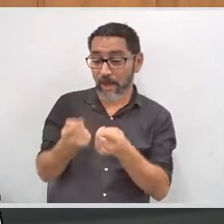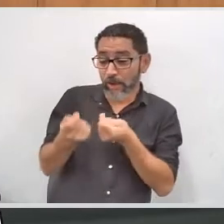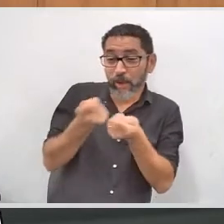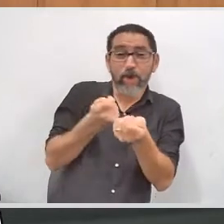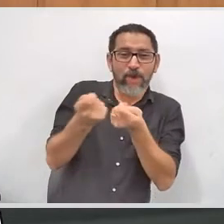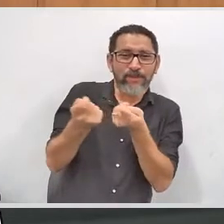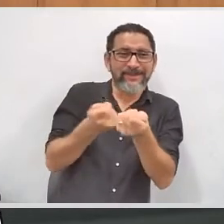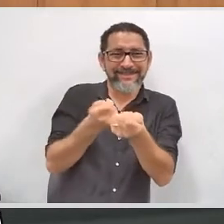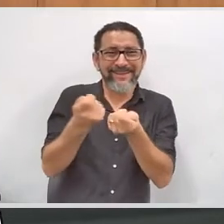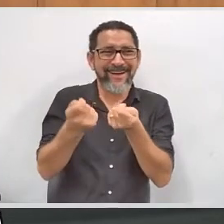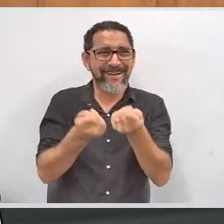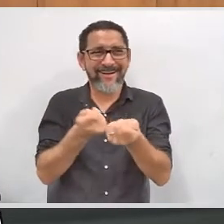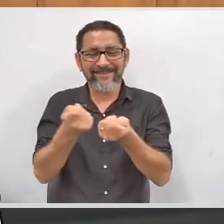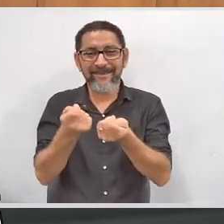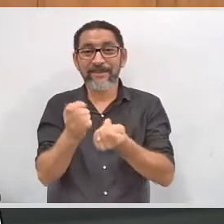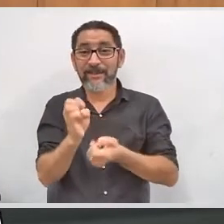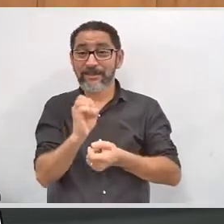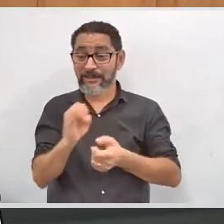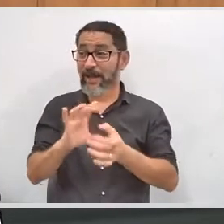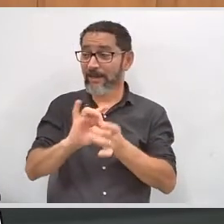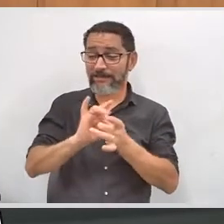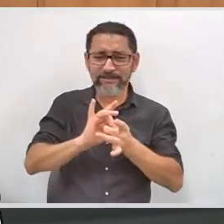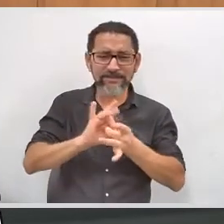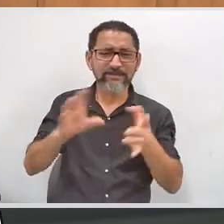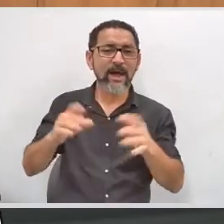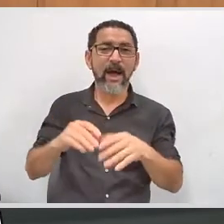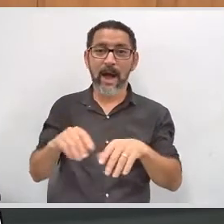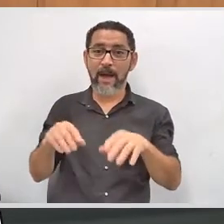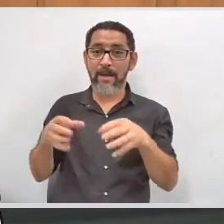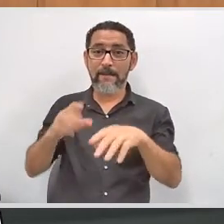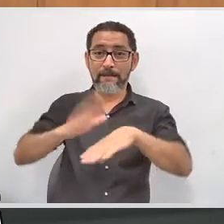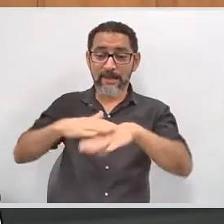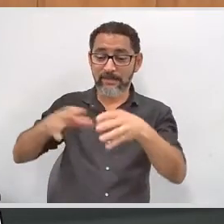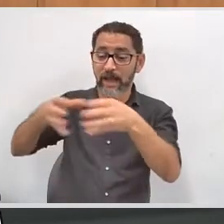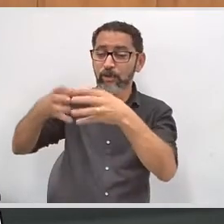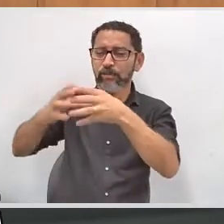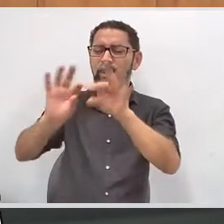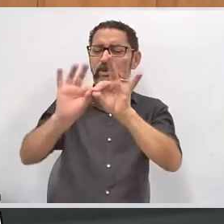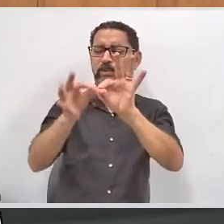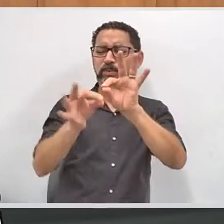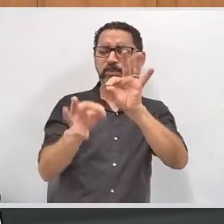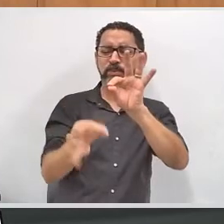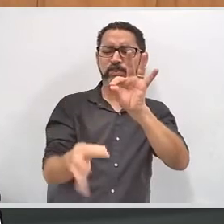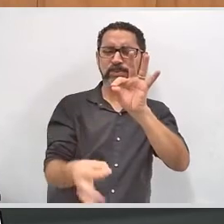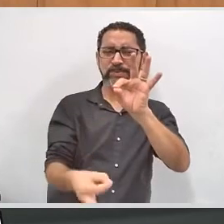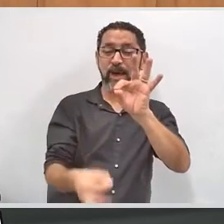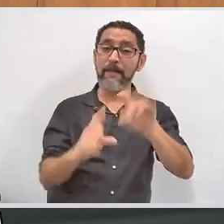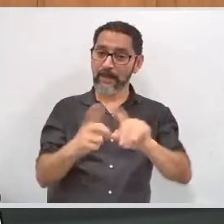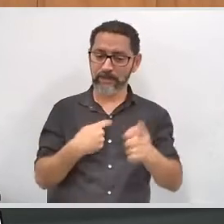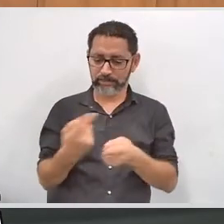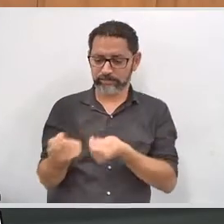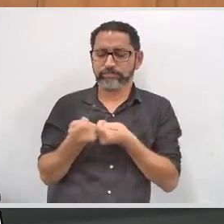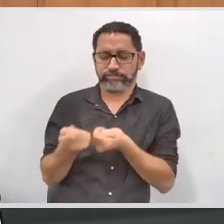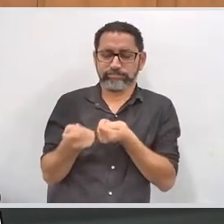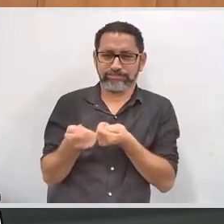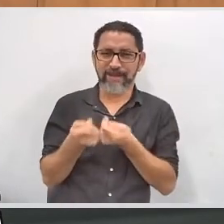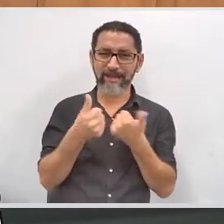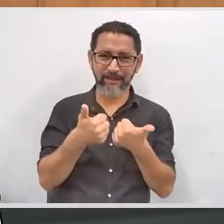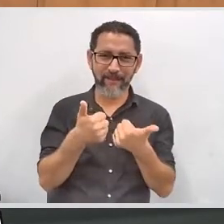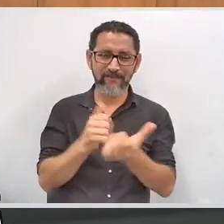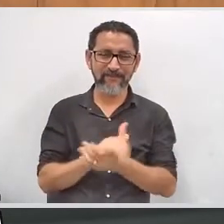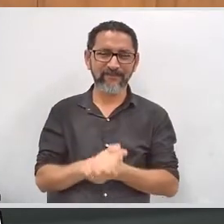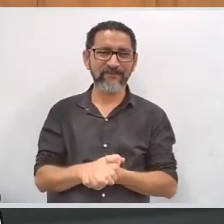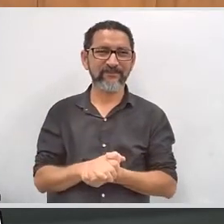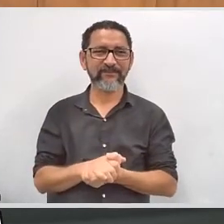até uma economizada. Se eu deixasse pela turma, elas queriam falar, falar. Eu dei uma seguradinha aqui, mas está ótimo.